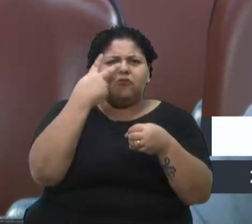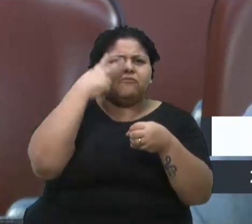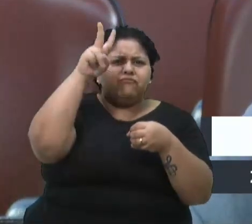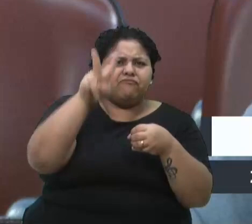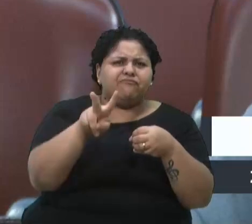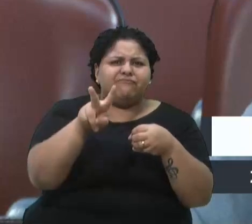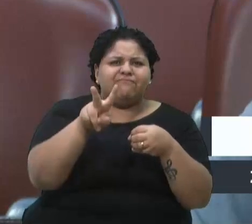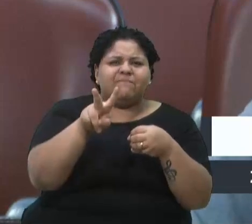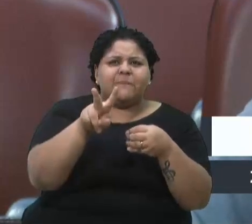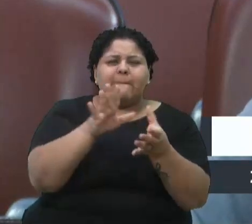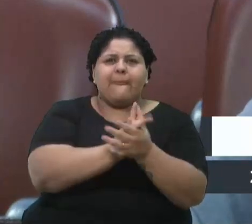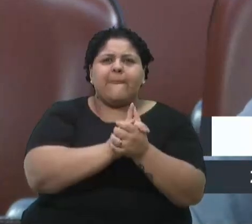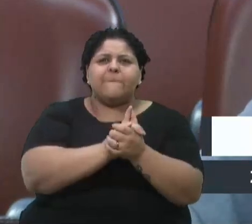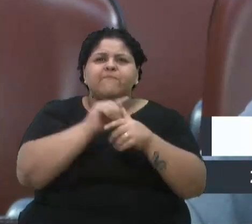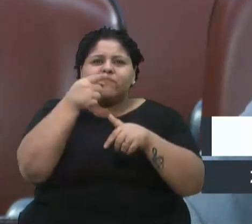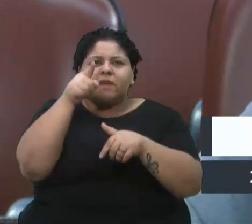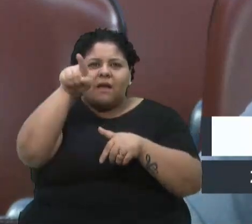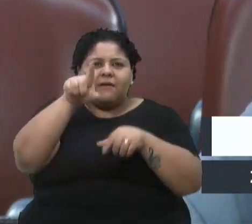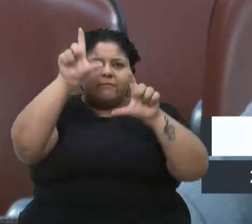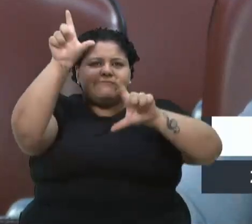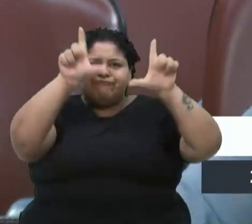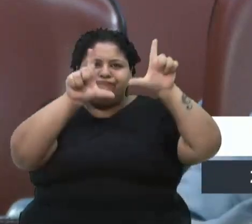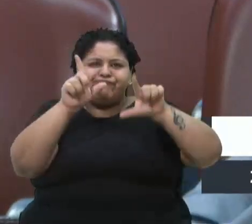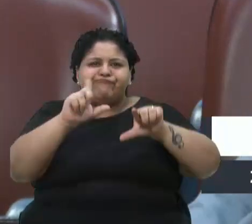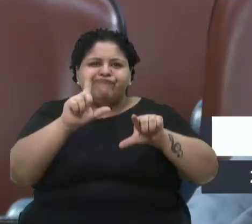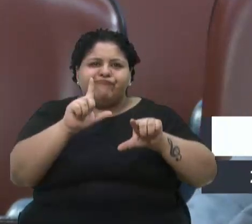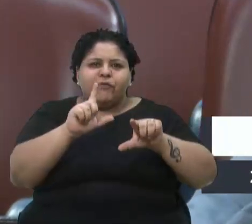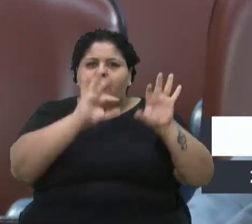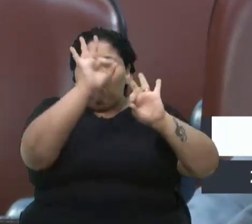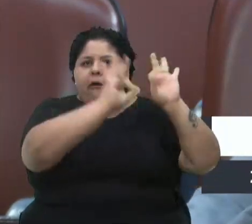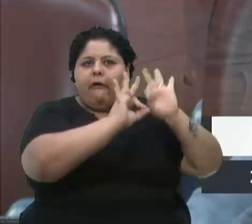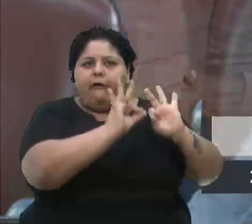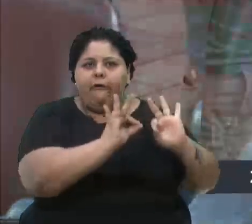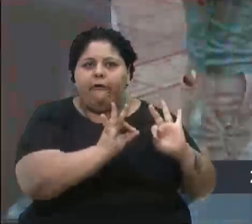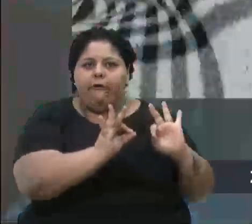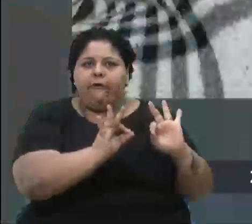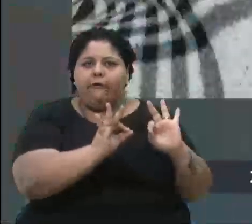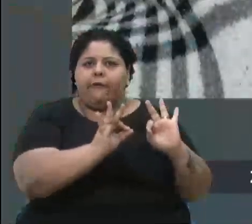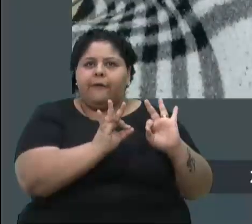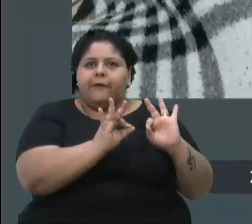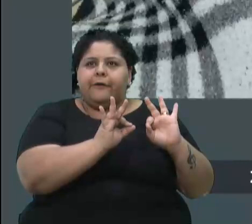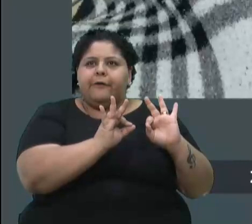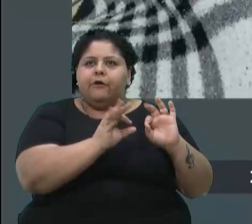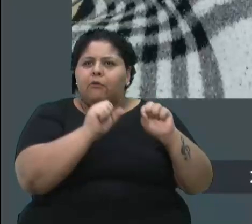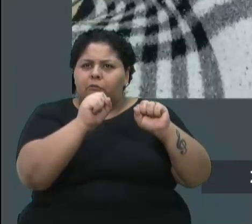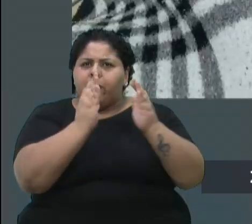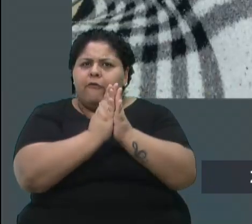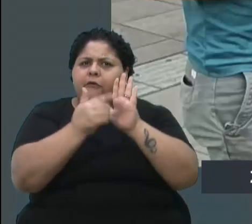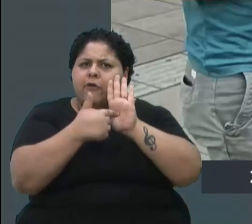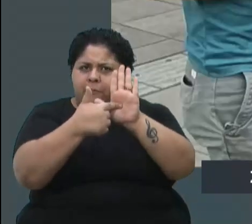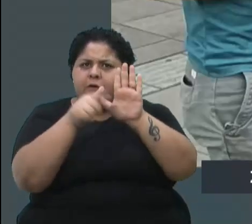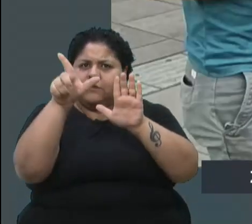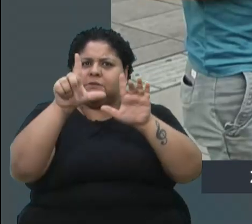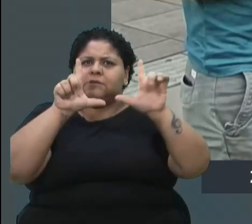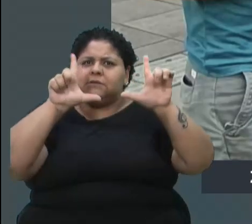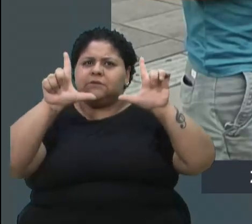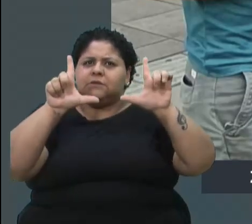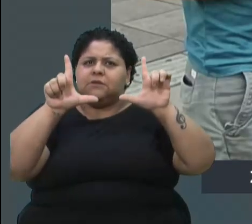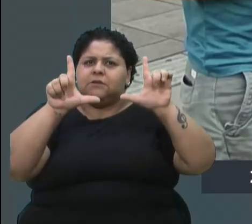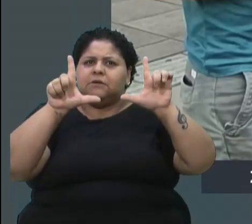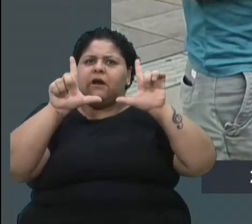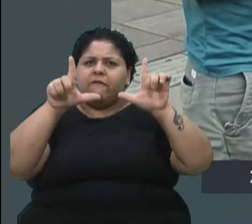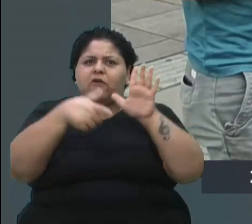imagens aí que o senhor estava ali em loco, que não é montagem, as pessoas aguardando, por favor, TV Câmara, mostra ali essa foto anterior.